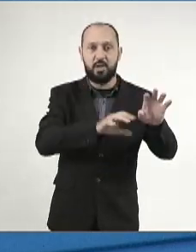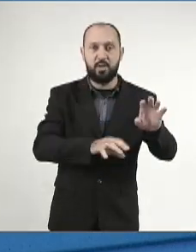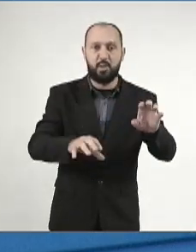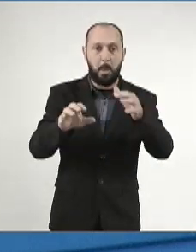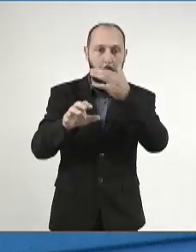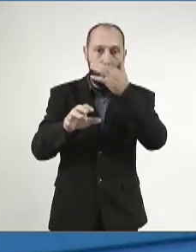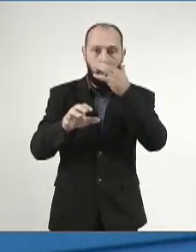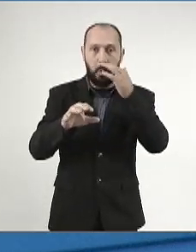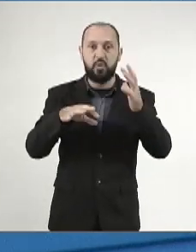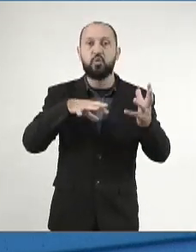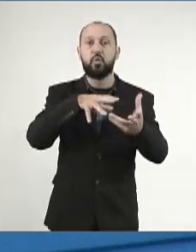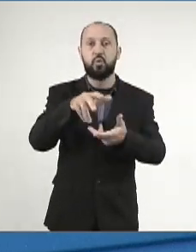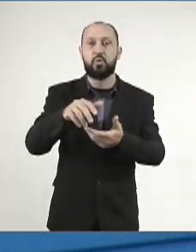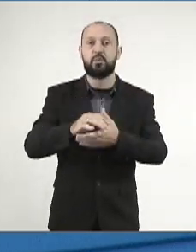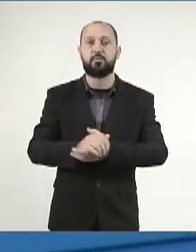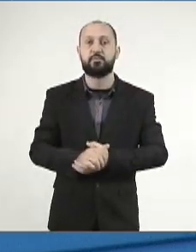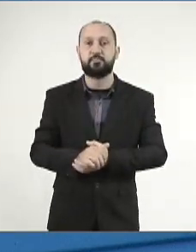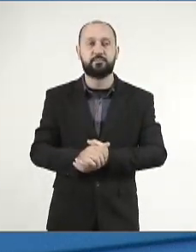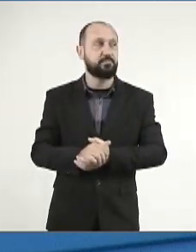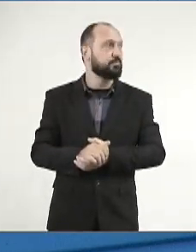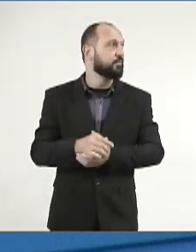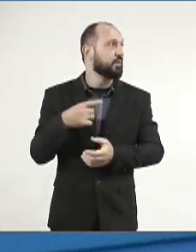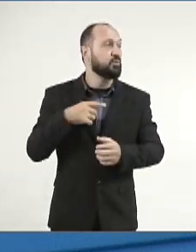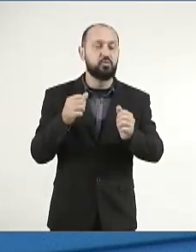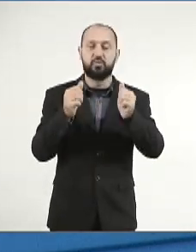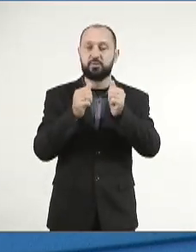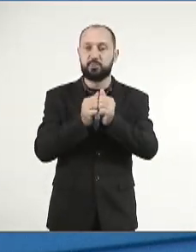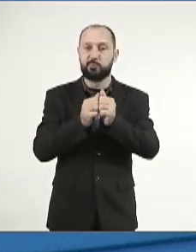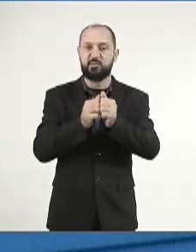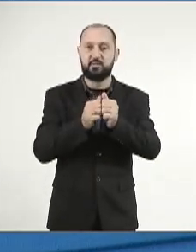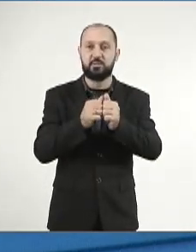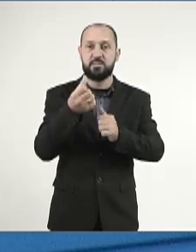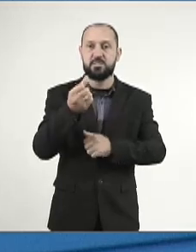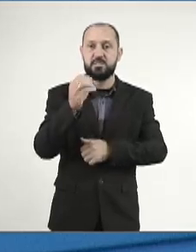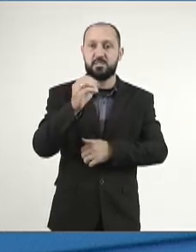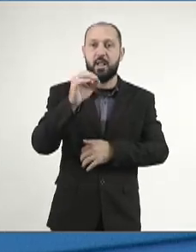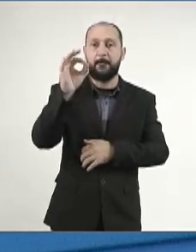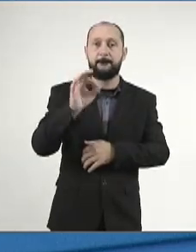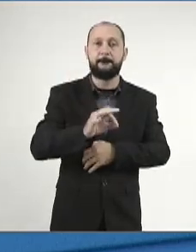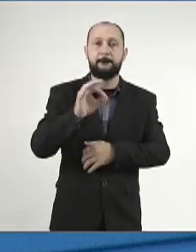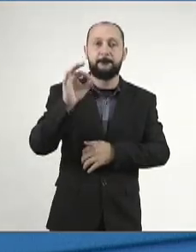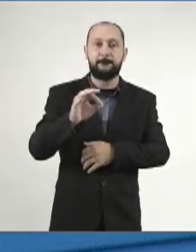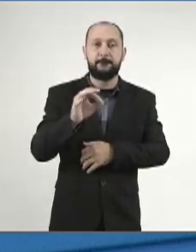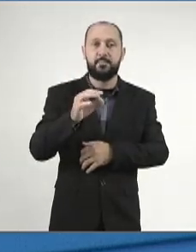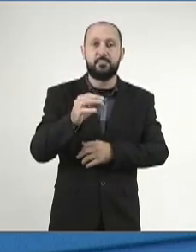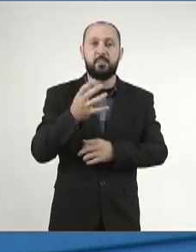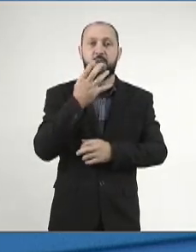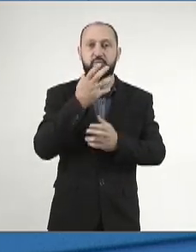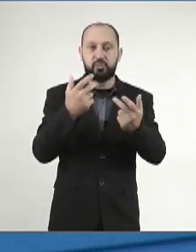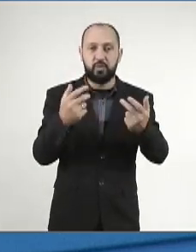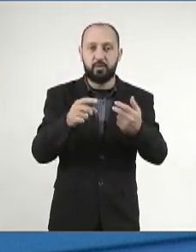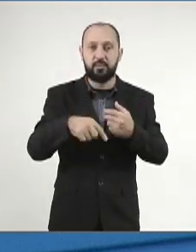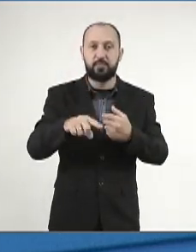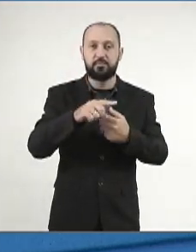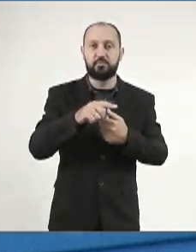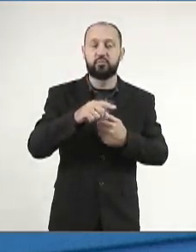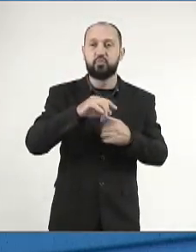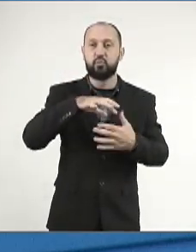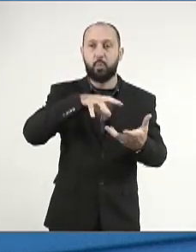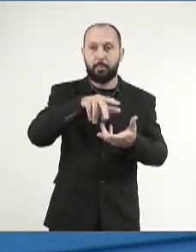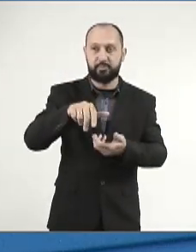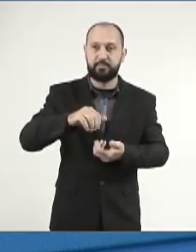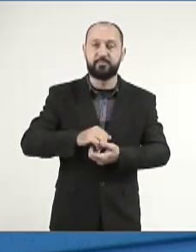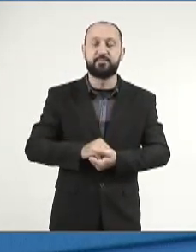biodiversas do mundo, acomodando cerca de 60% das espécies terrestres globais,